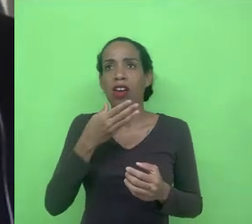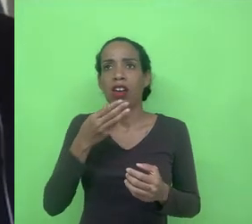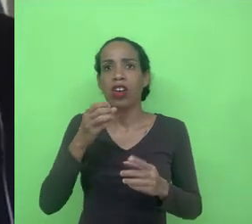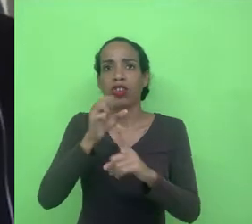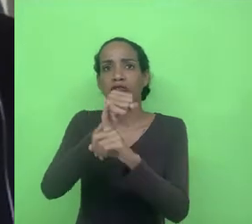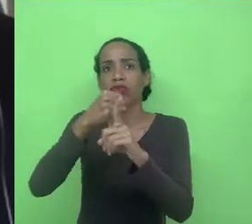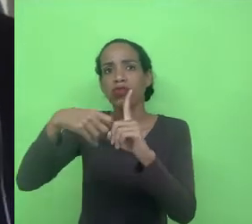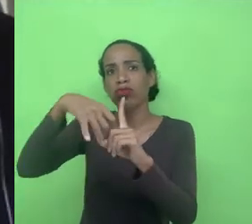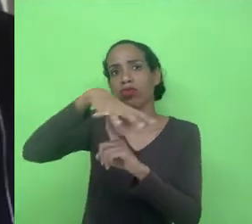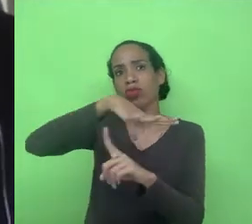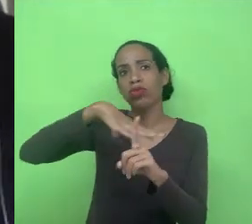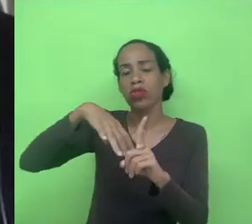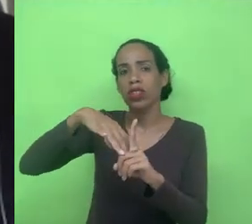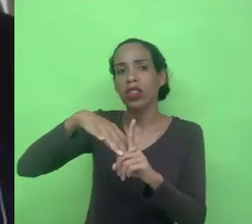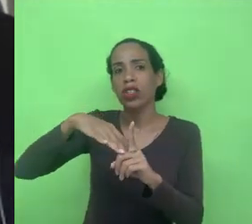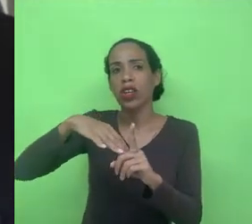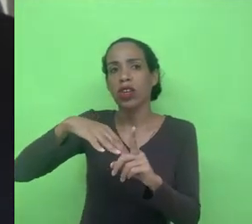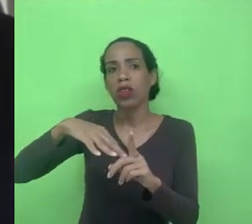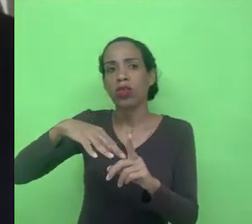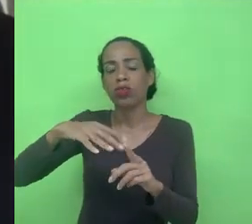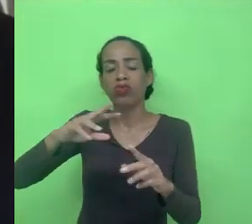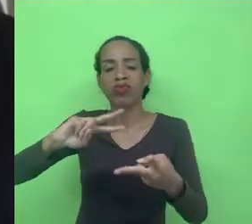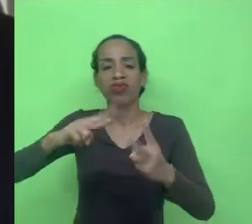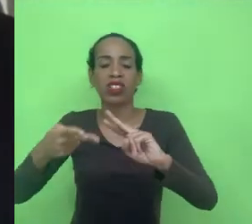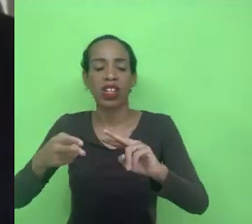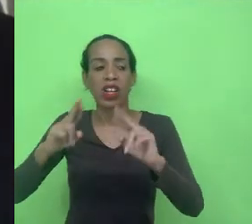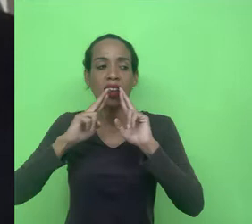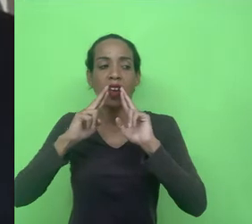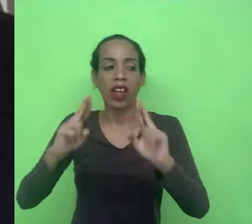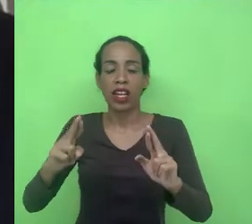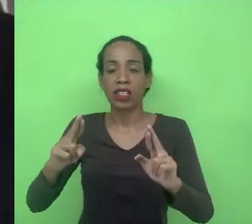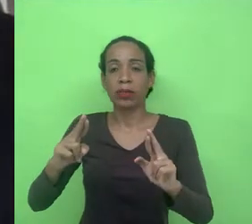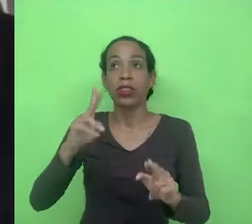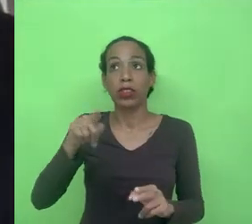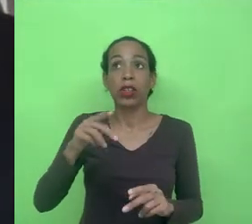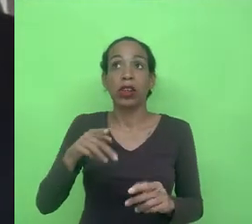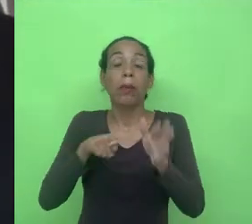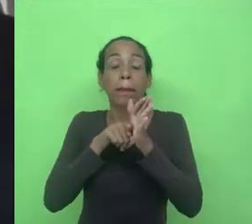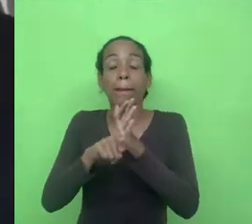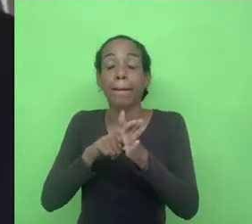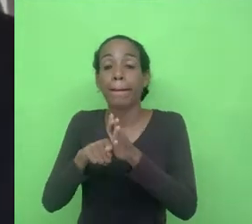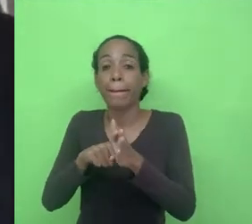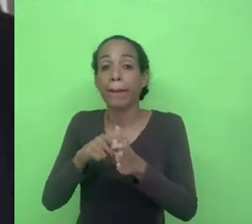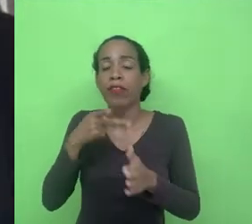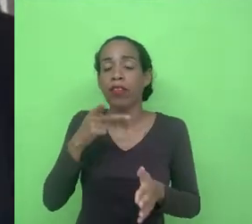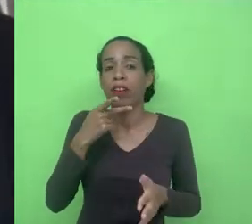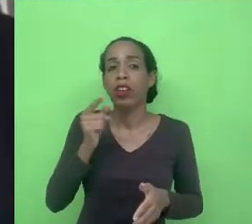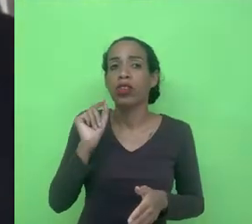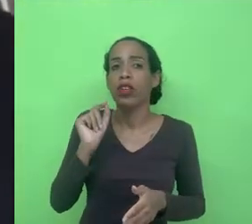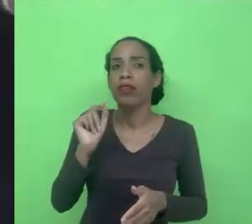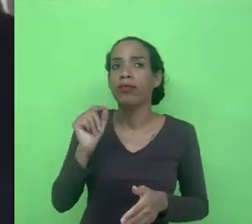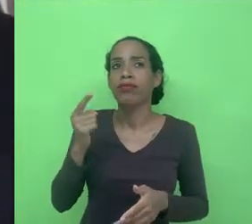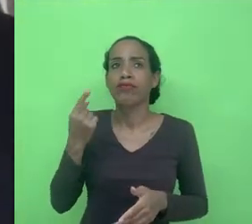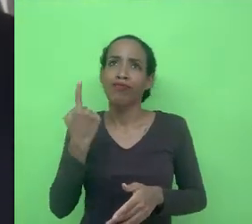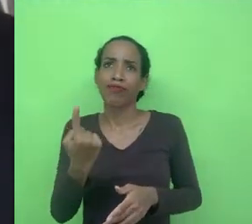digamos assim, então acho que a resposta que você estava buscando quando você diz que uma hipótese ela vai ser